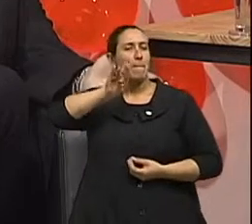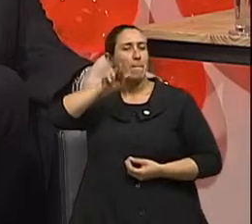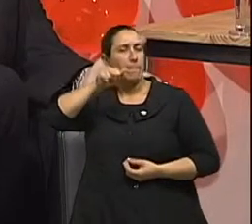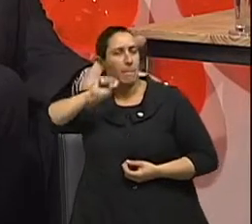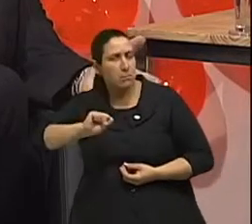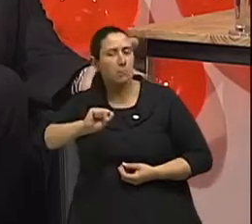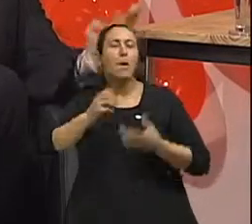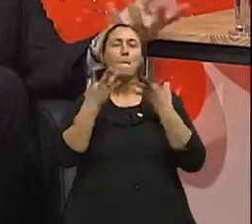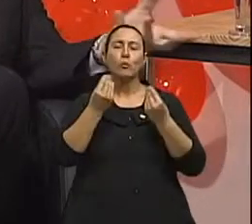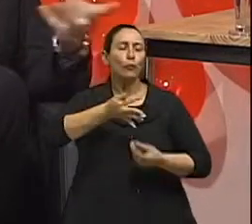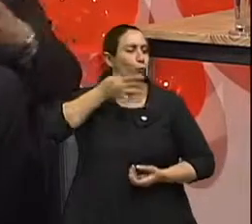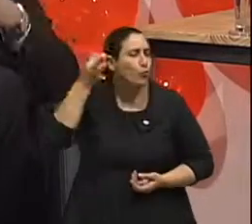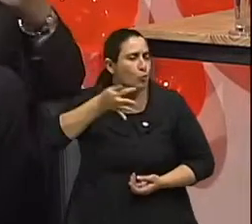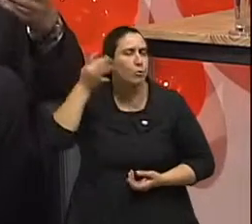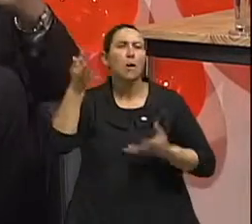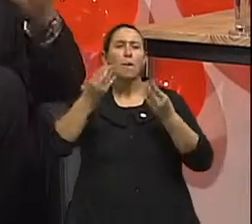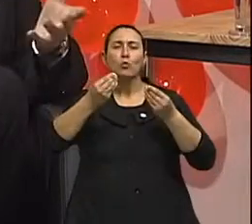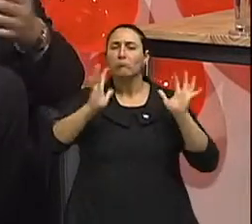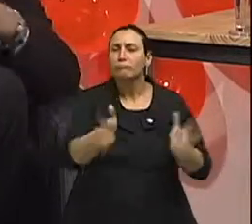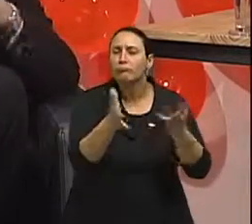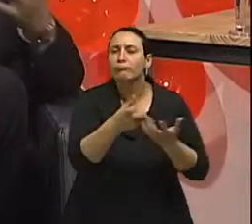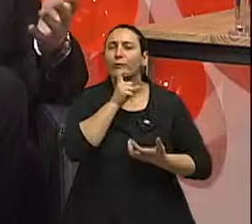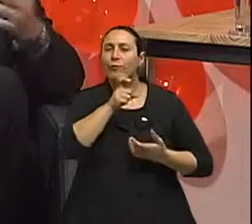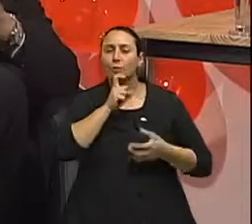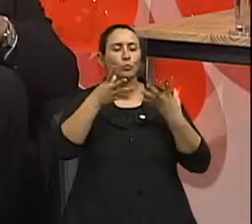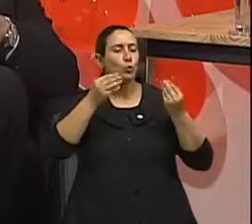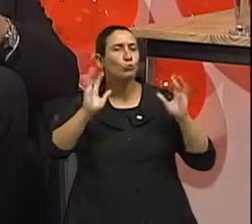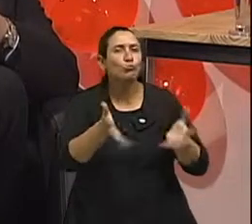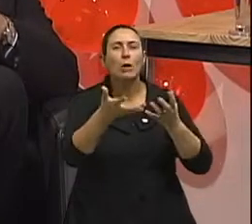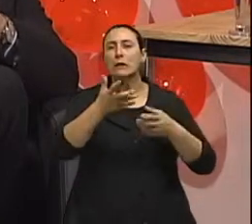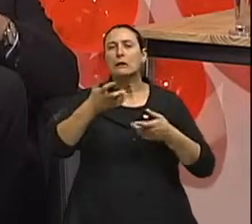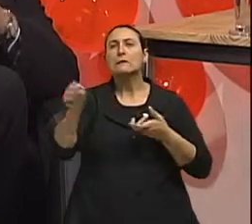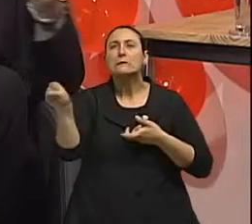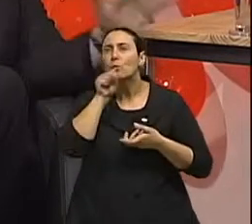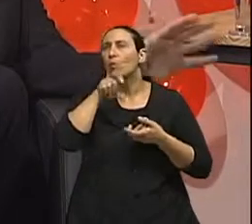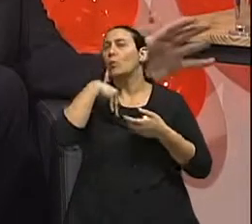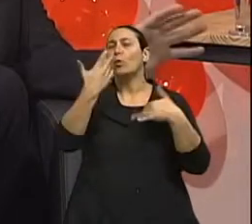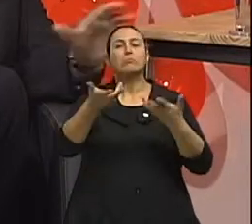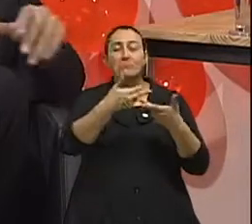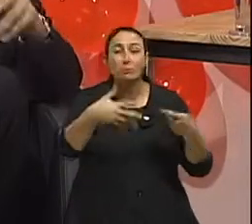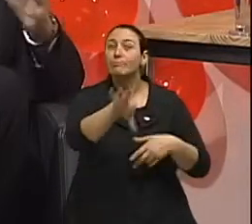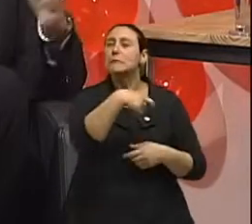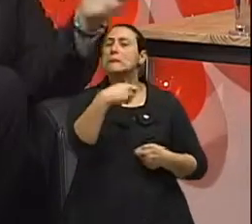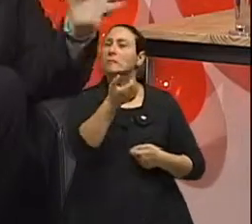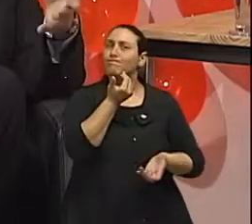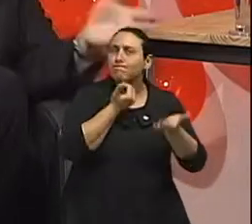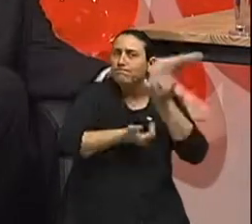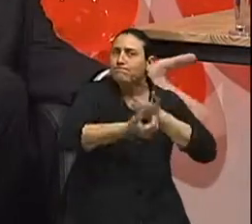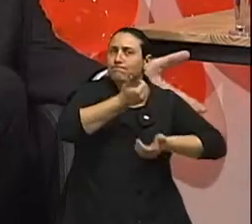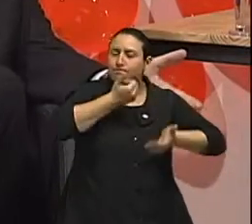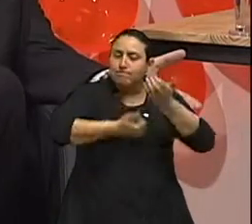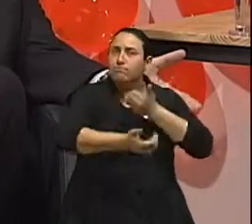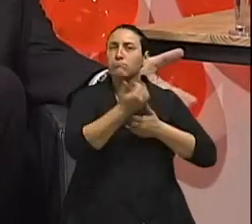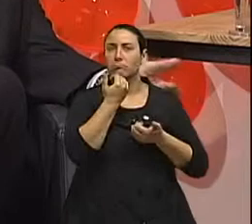qualidade. E frutas. Exatamente, fibras, verduras, frutas de boa qualidade, porque isso não impede e não vai trazer mal nenhum para quem vai